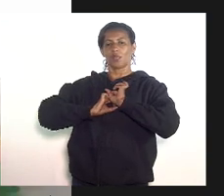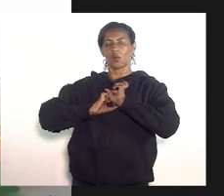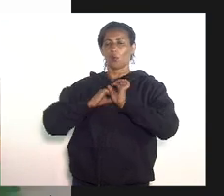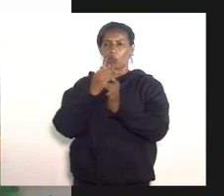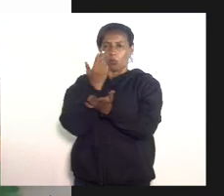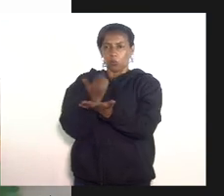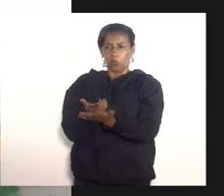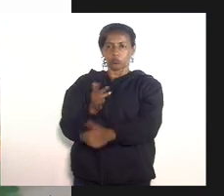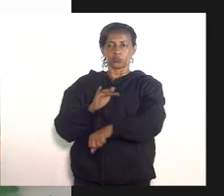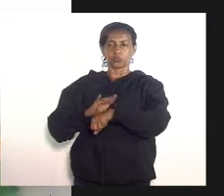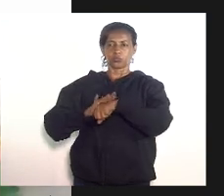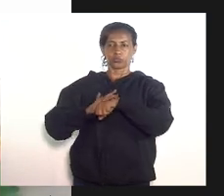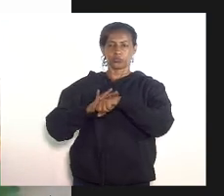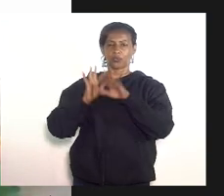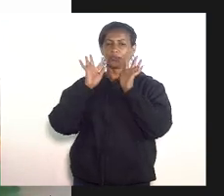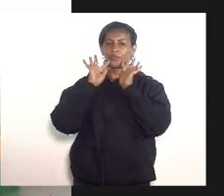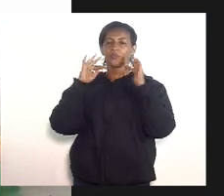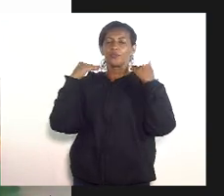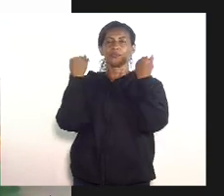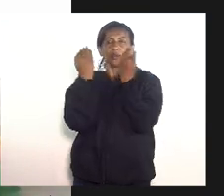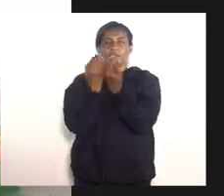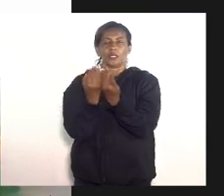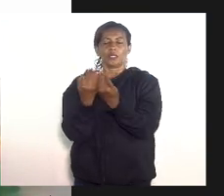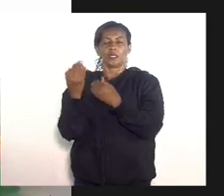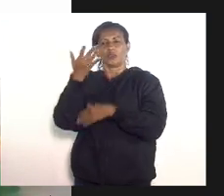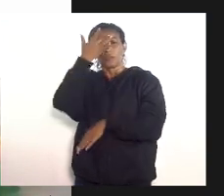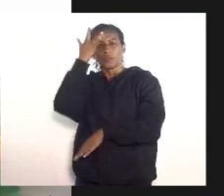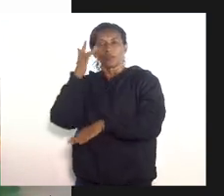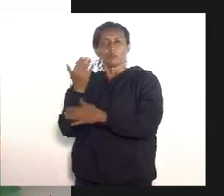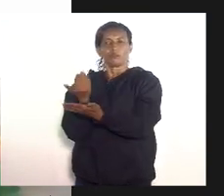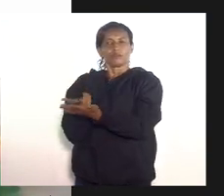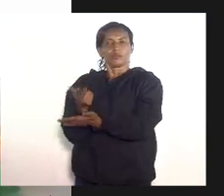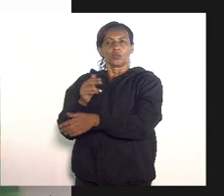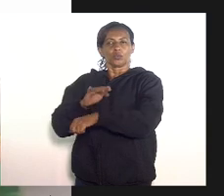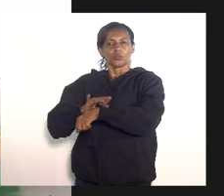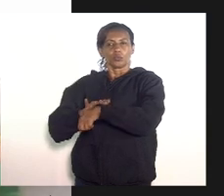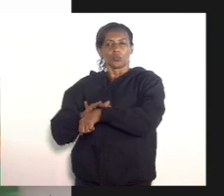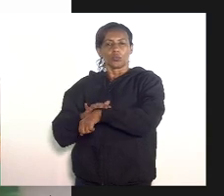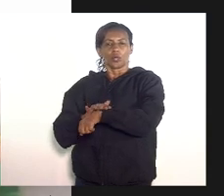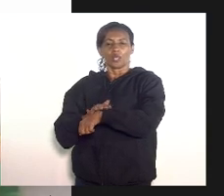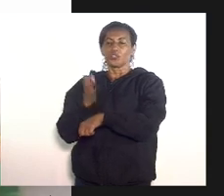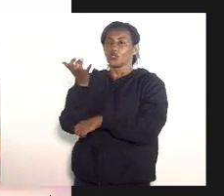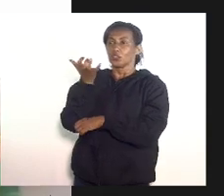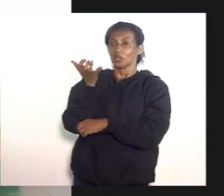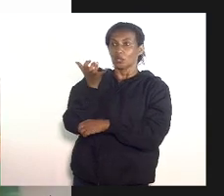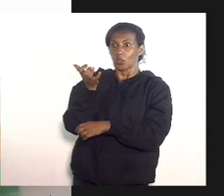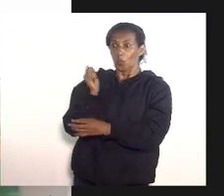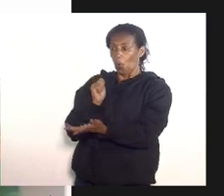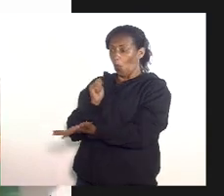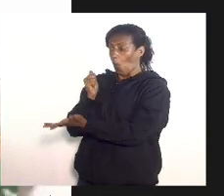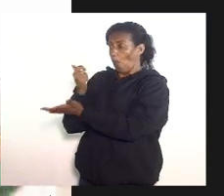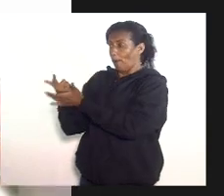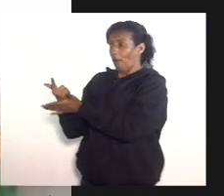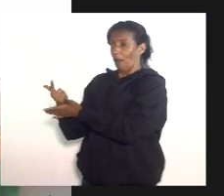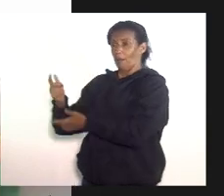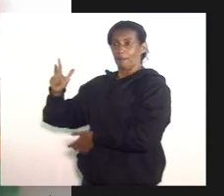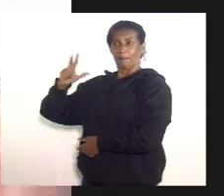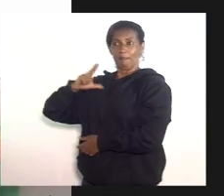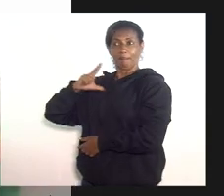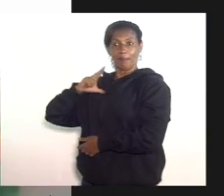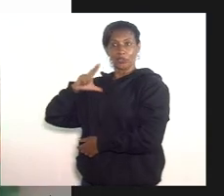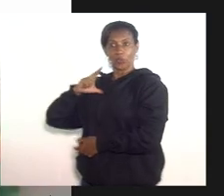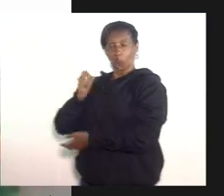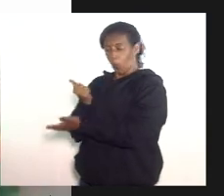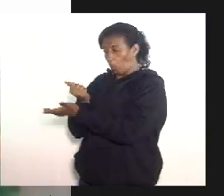familiares de pacientes tentando adquirir por fora sedativos olha que